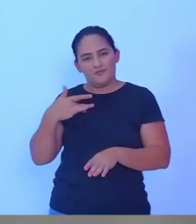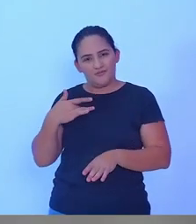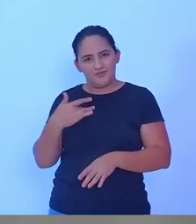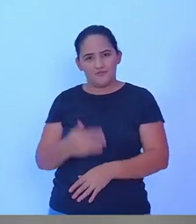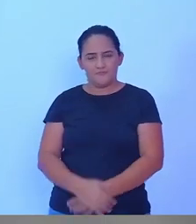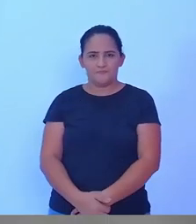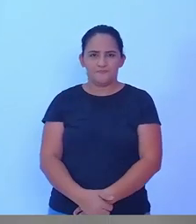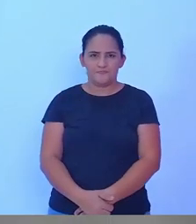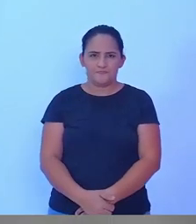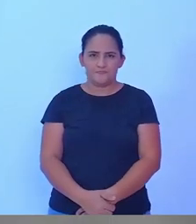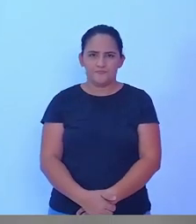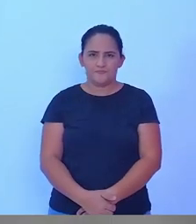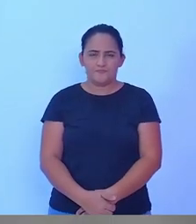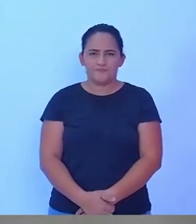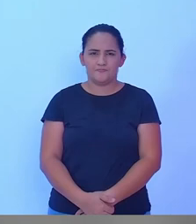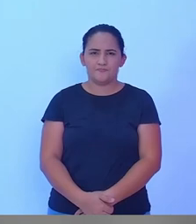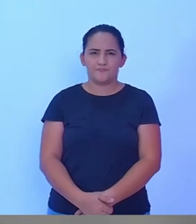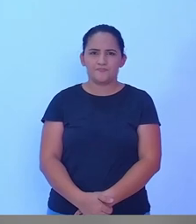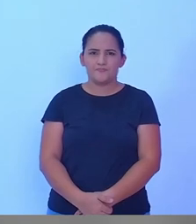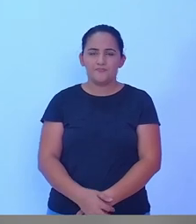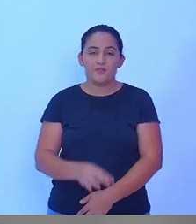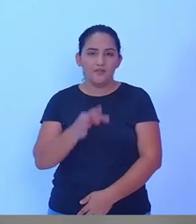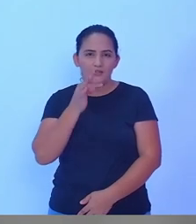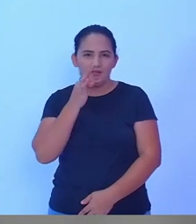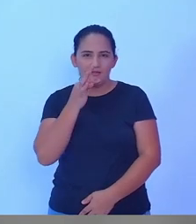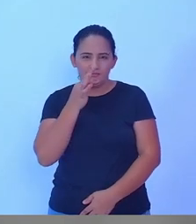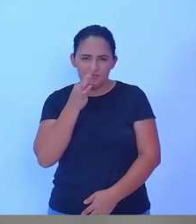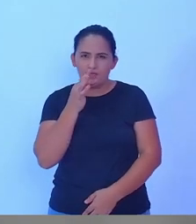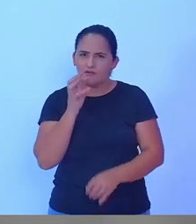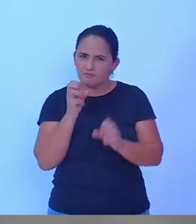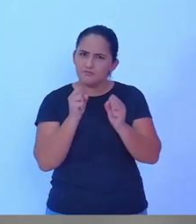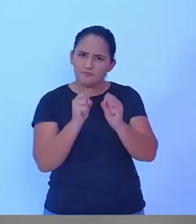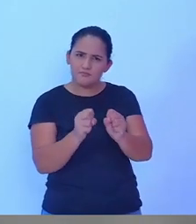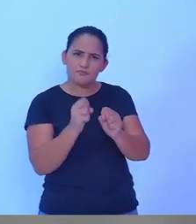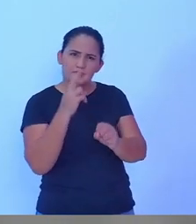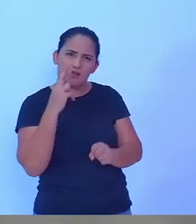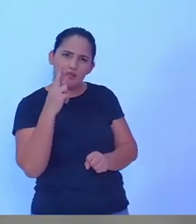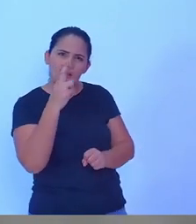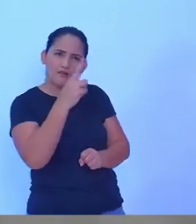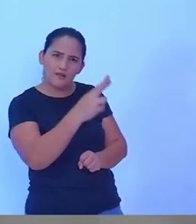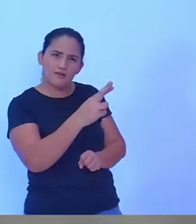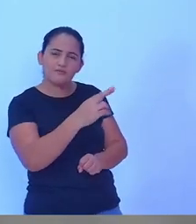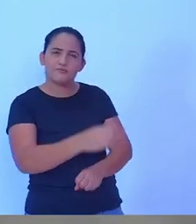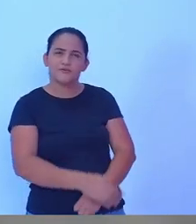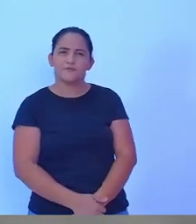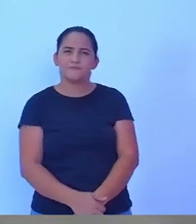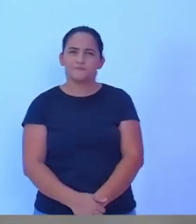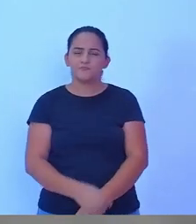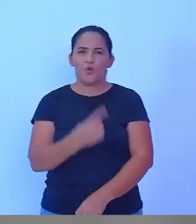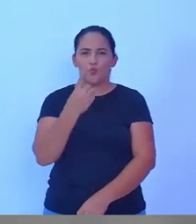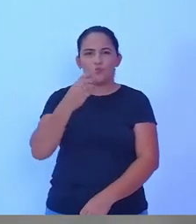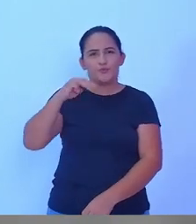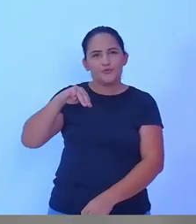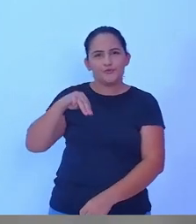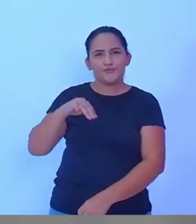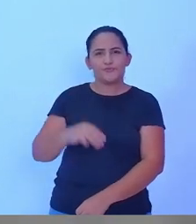Candidato Tiago Moreira tem a tréplica agora de um minuto.